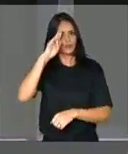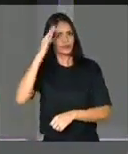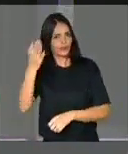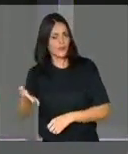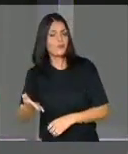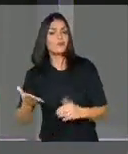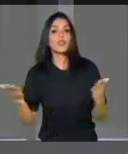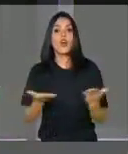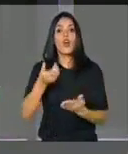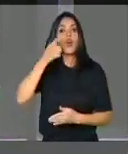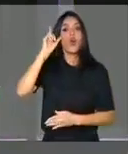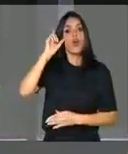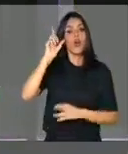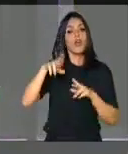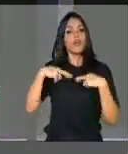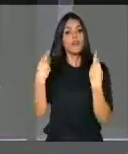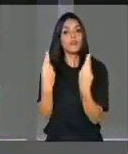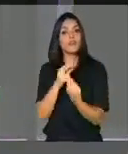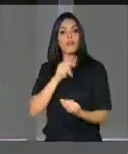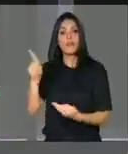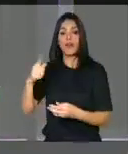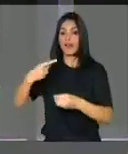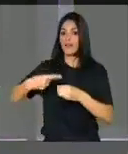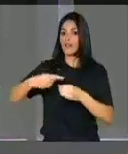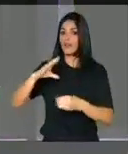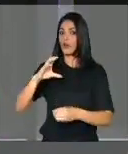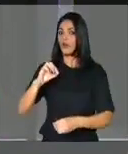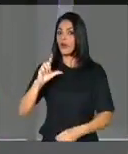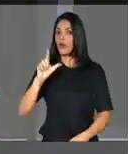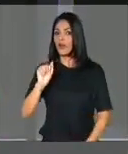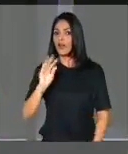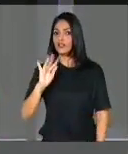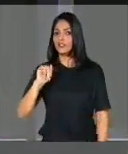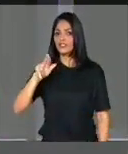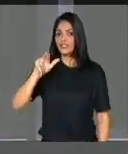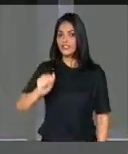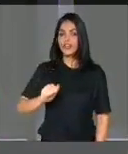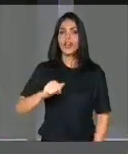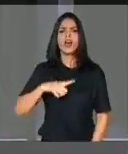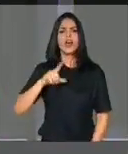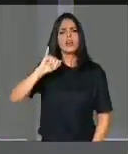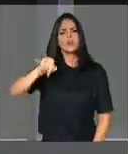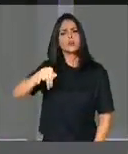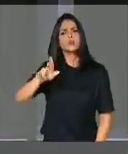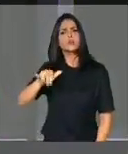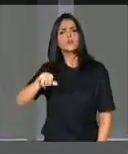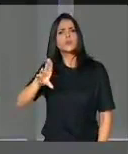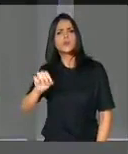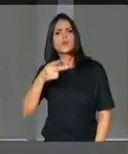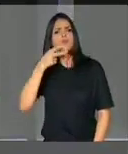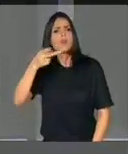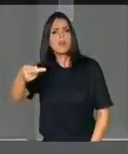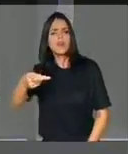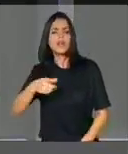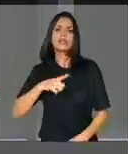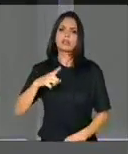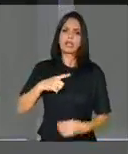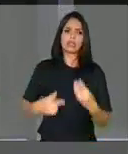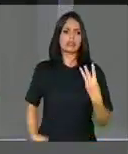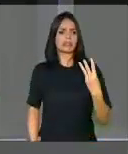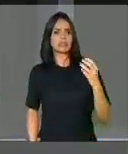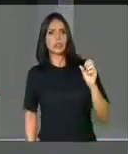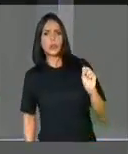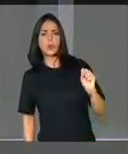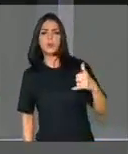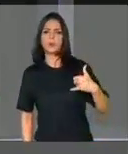Ontem eu fiz uma reunião, fui chamado para uma reunião lá em Colatina. O Juninho Gobete disse o seguinte, 37, 38 anos.